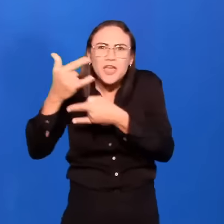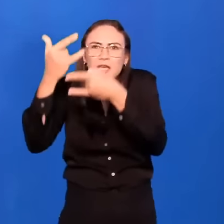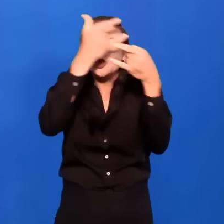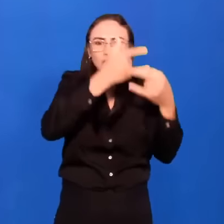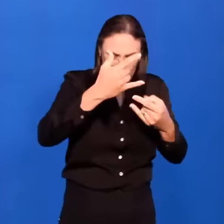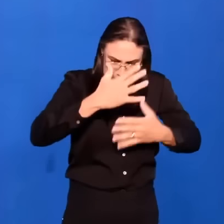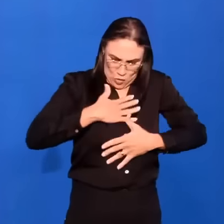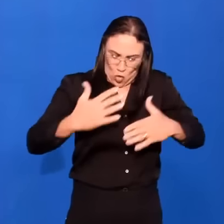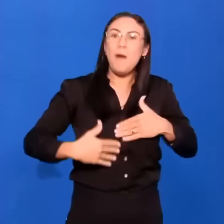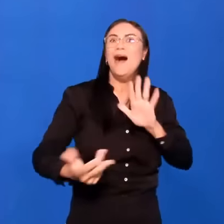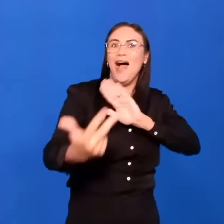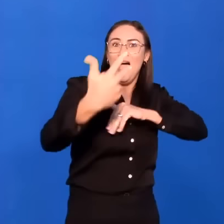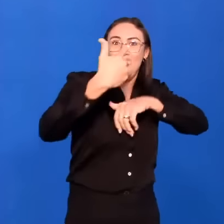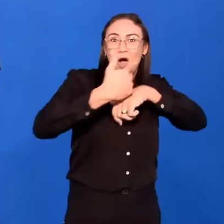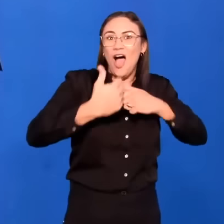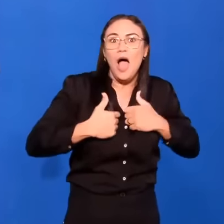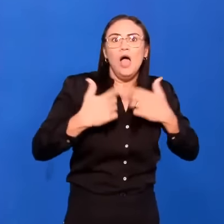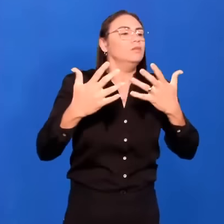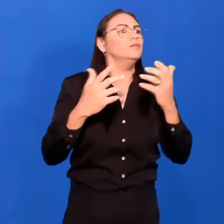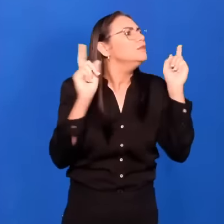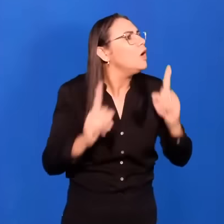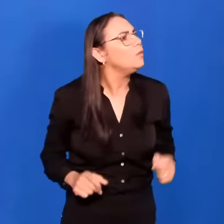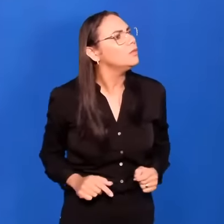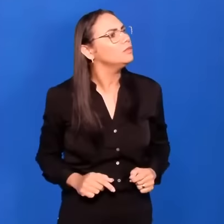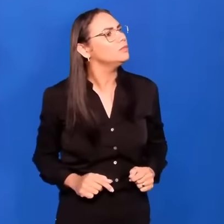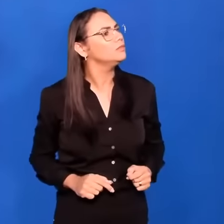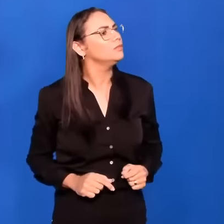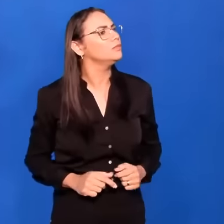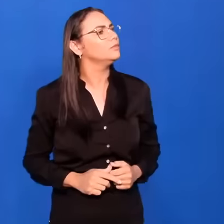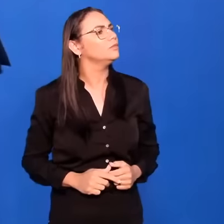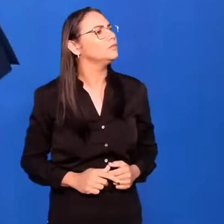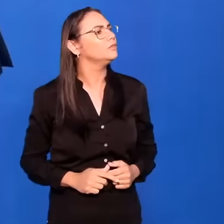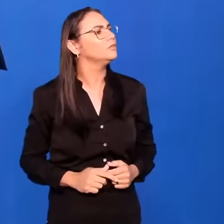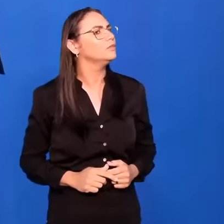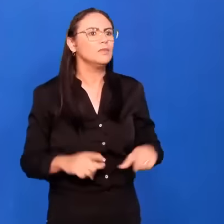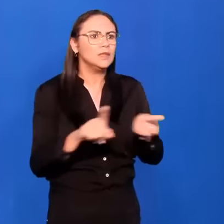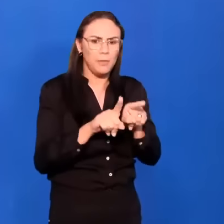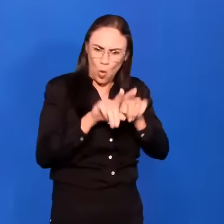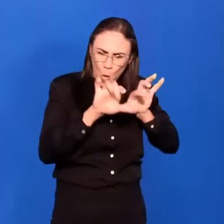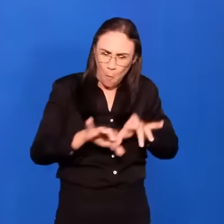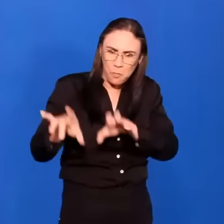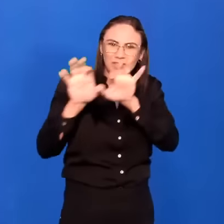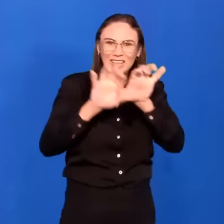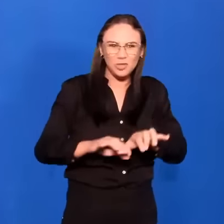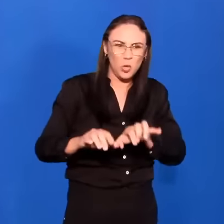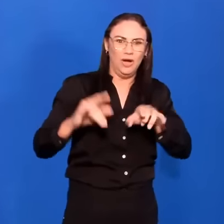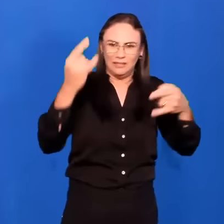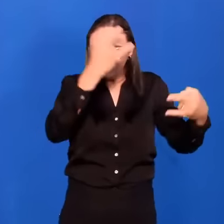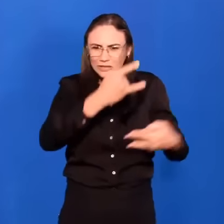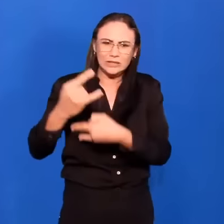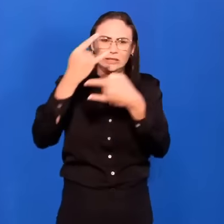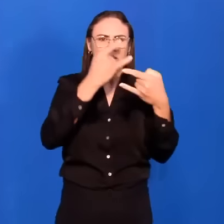Não entregue o seu corpo aos computadores e celulares.